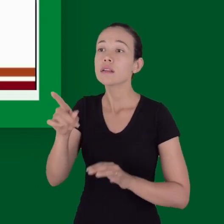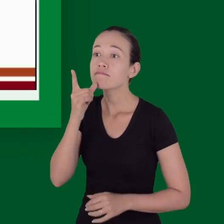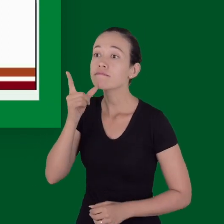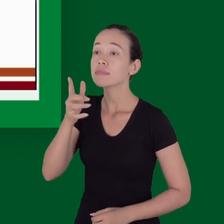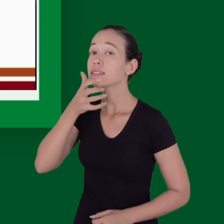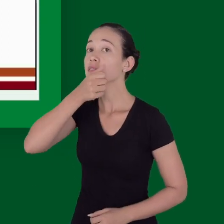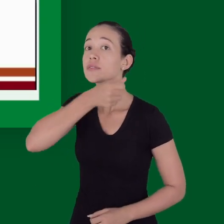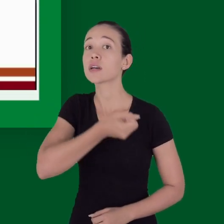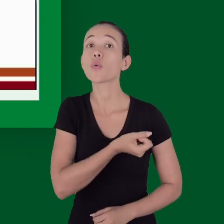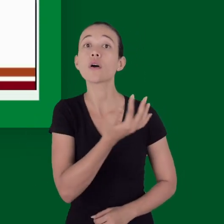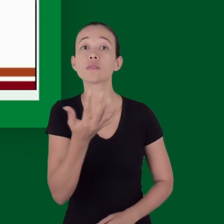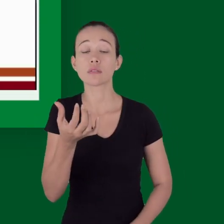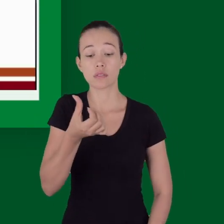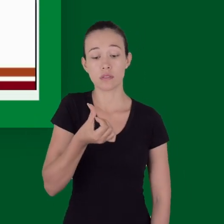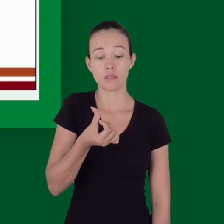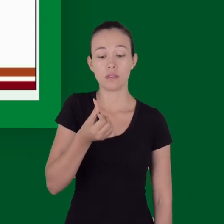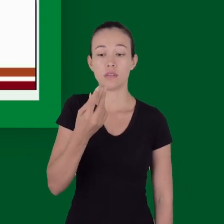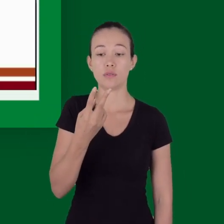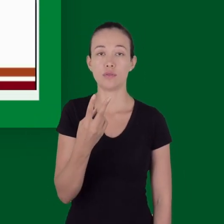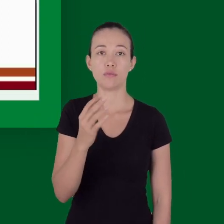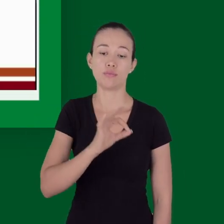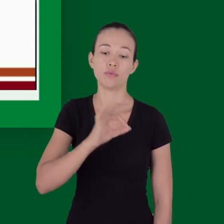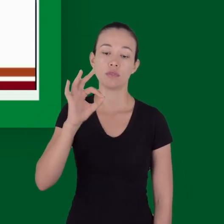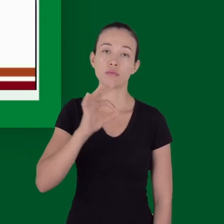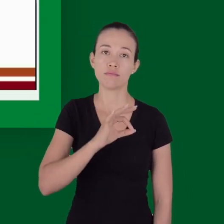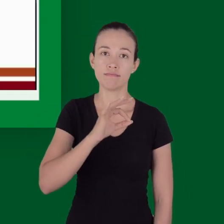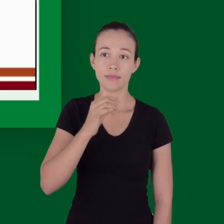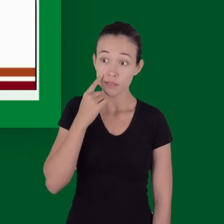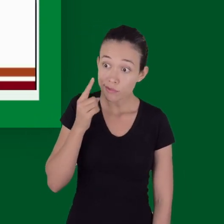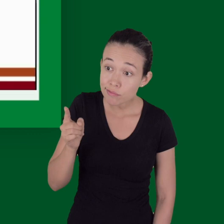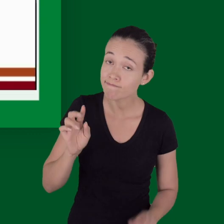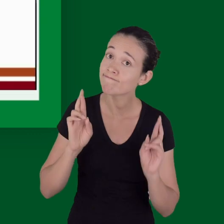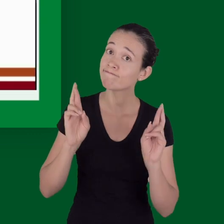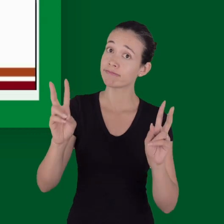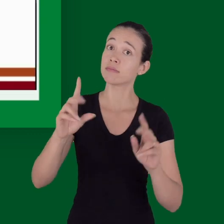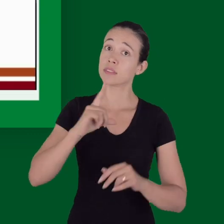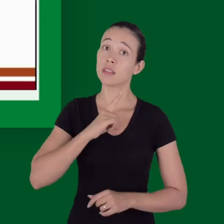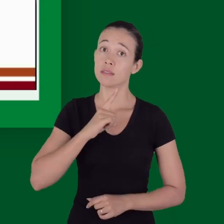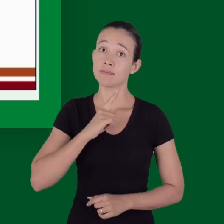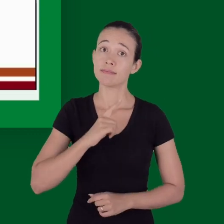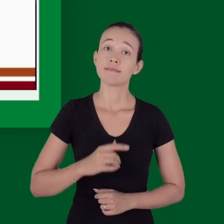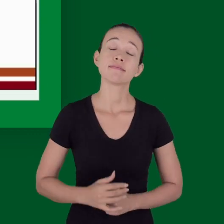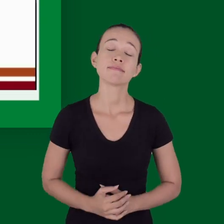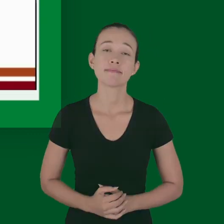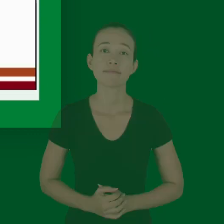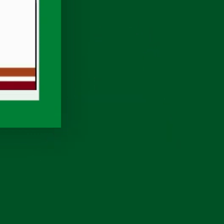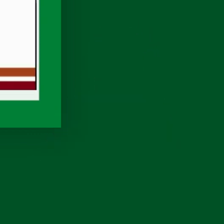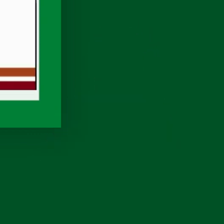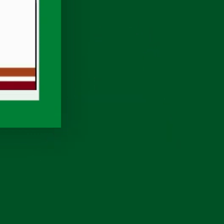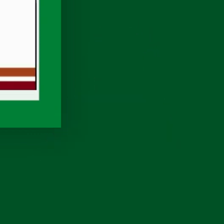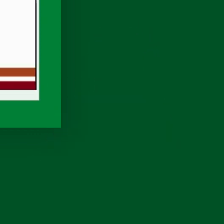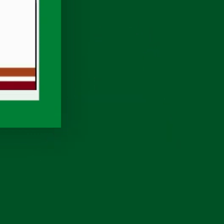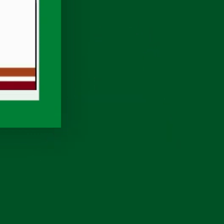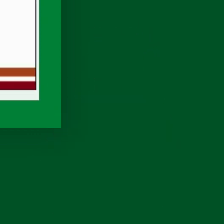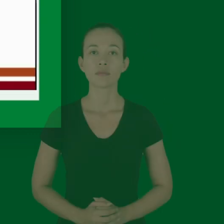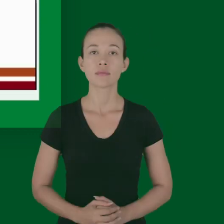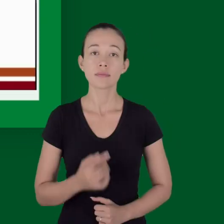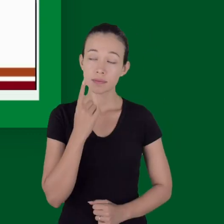e a sobrevida foi de 62% tem uma diferença estatística de sobrevida